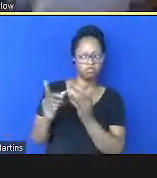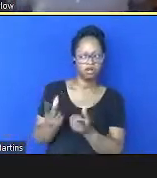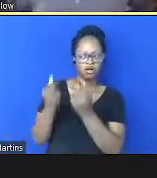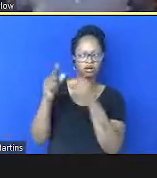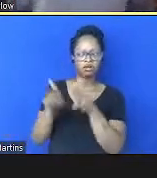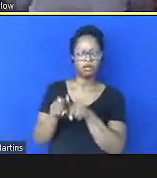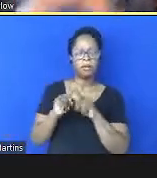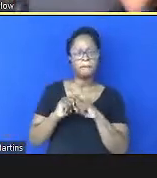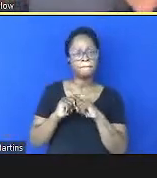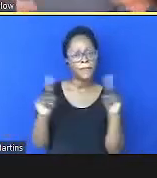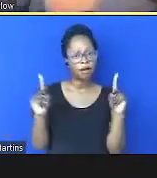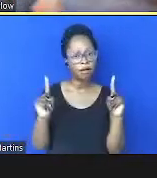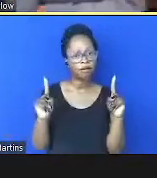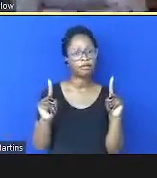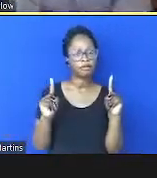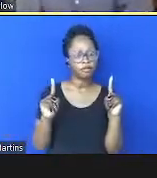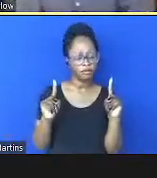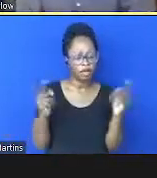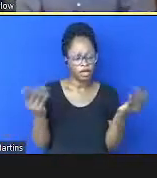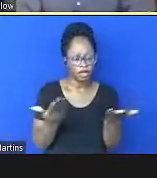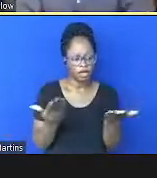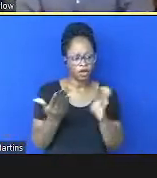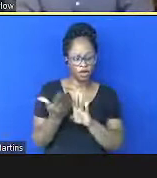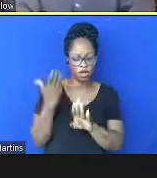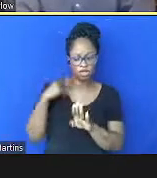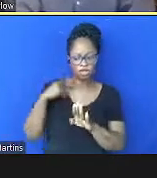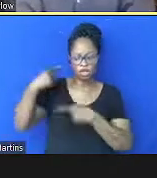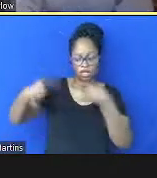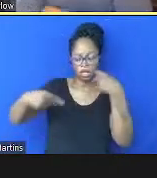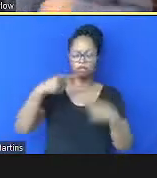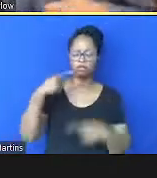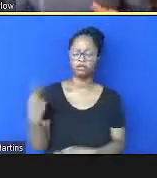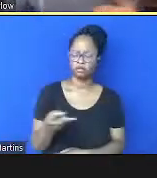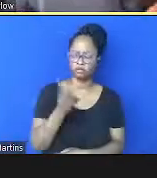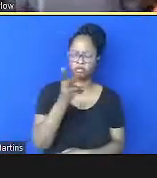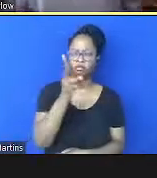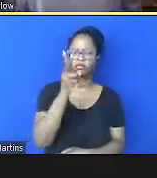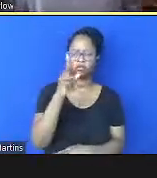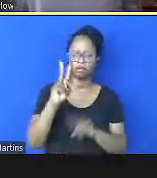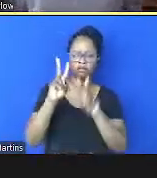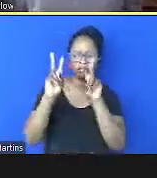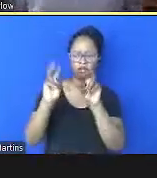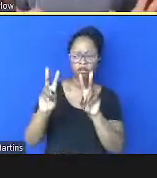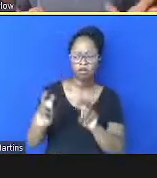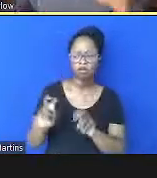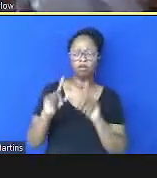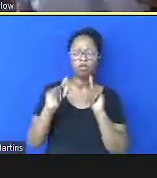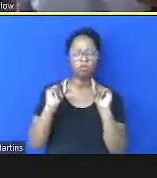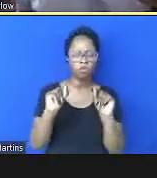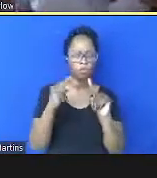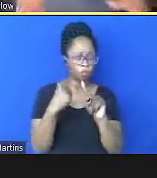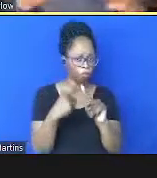cedo houve uma discussão que é sempre citada porque